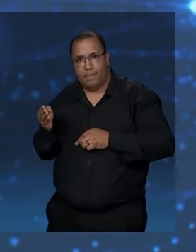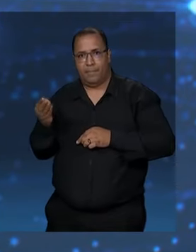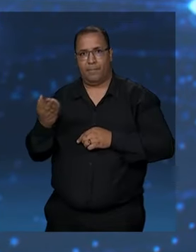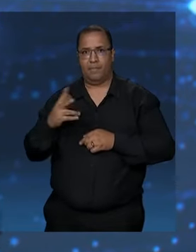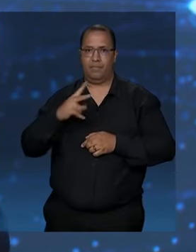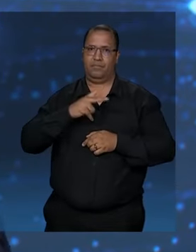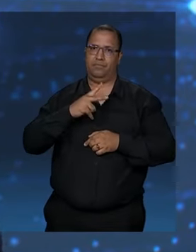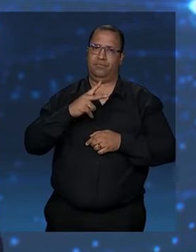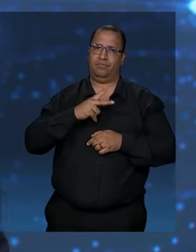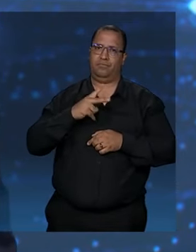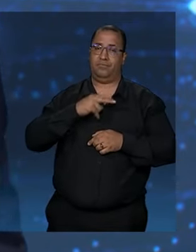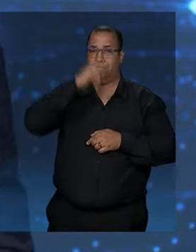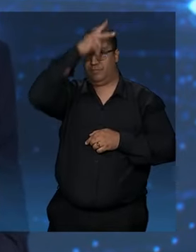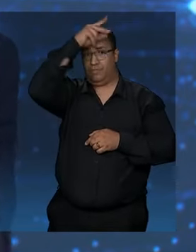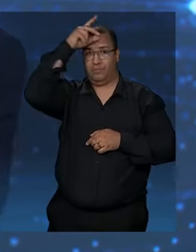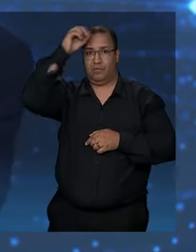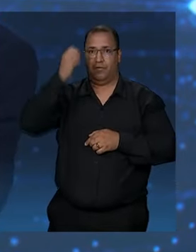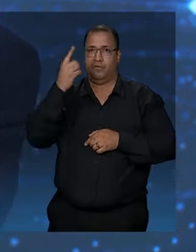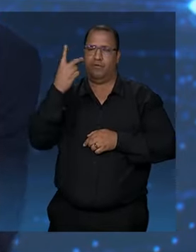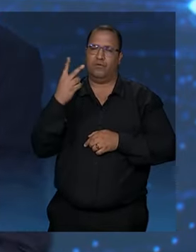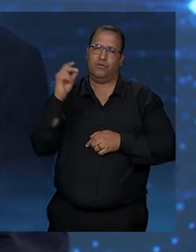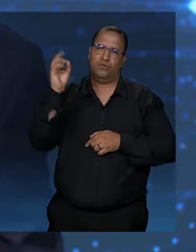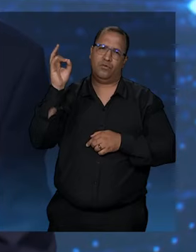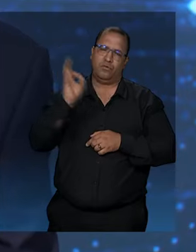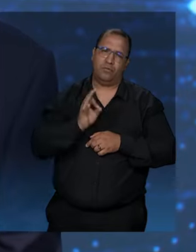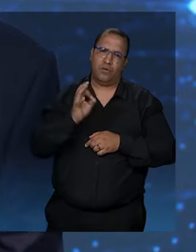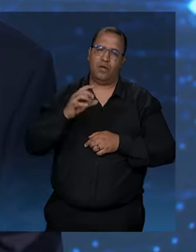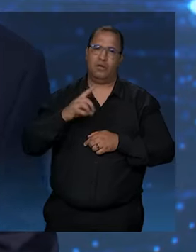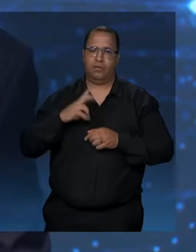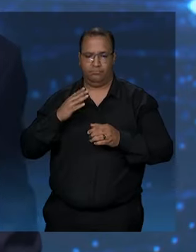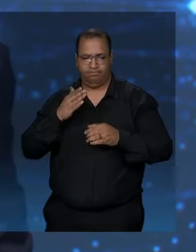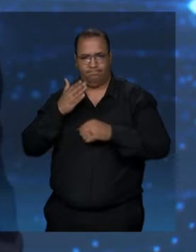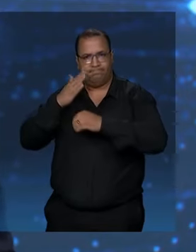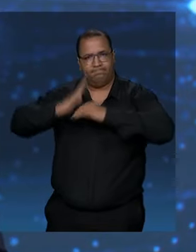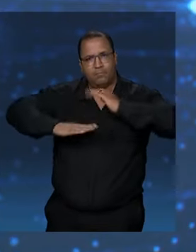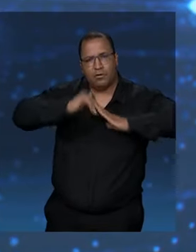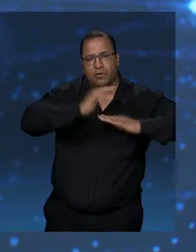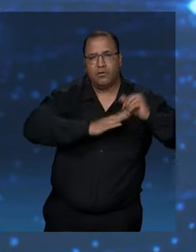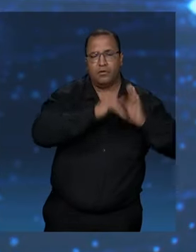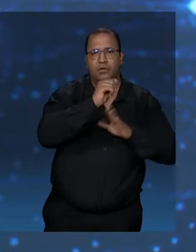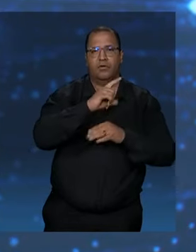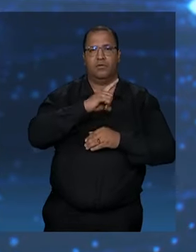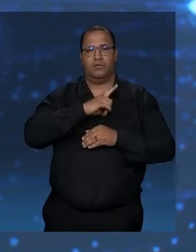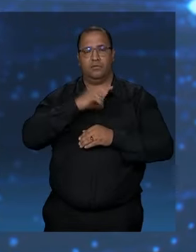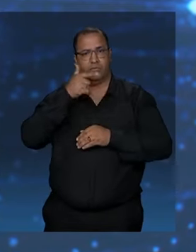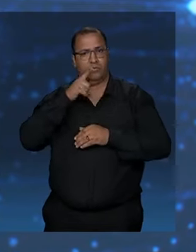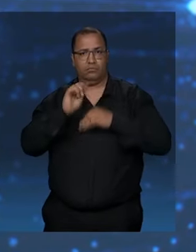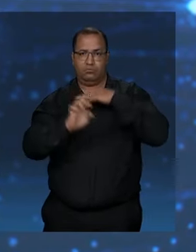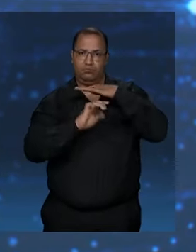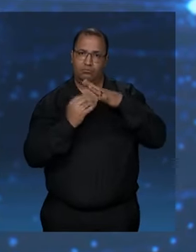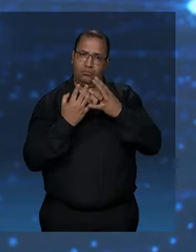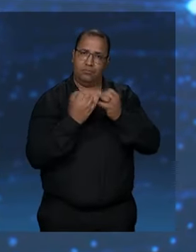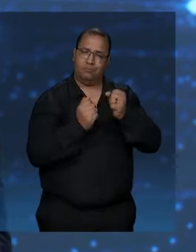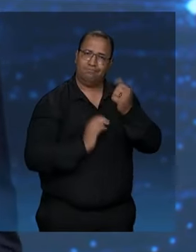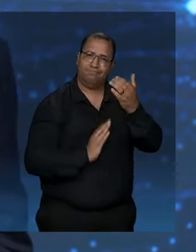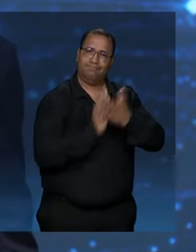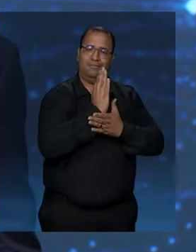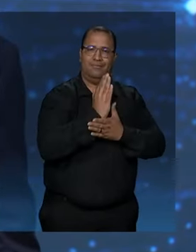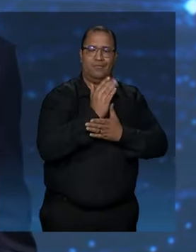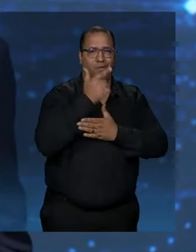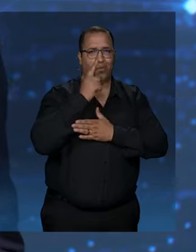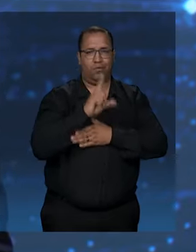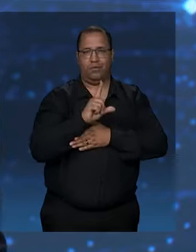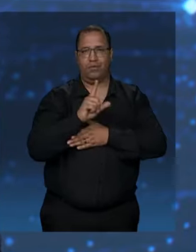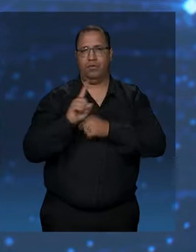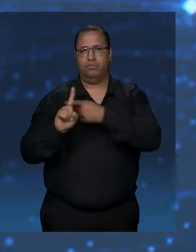E a prefeitura ainda vai participar em 12,5% das atividades da empresa que ganhou a concessão. O serviço funerário eu fiz questão de